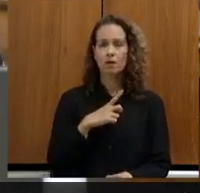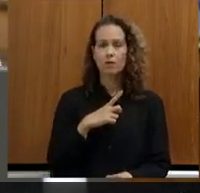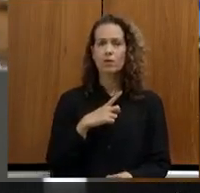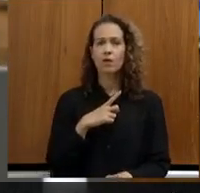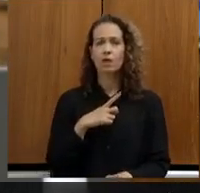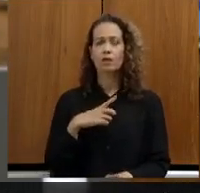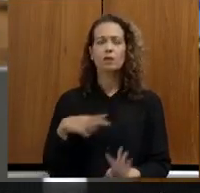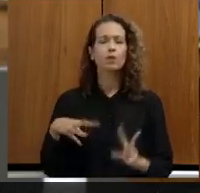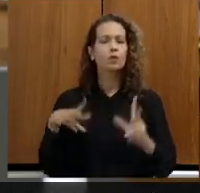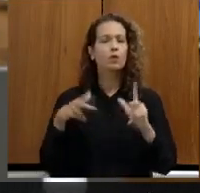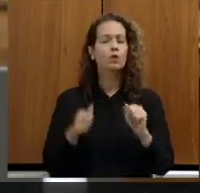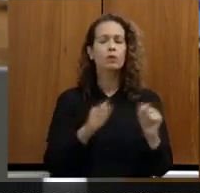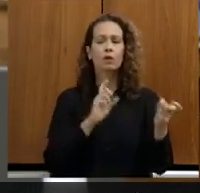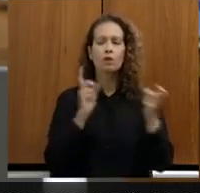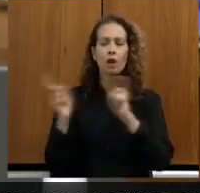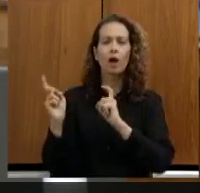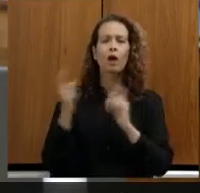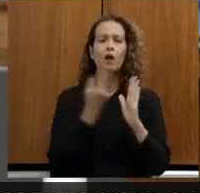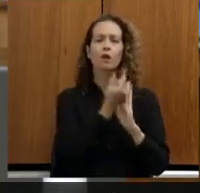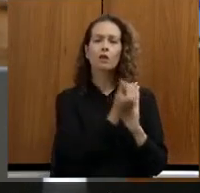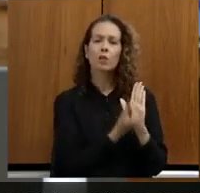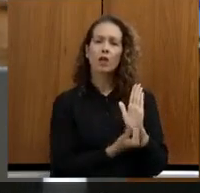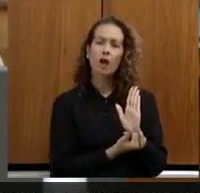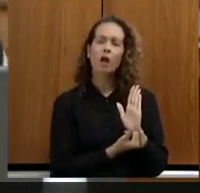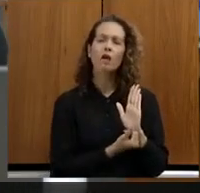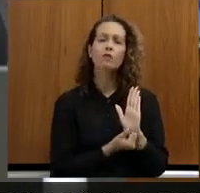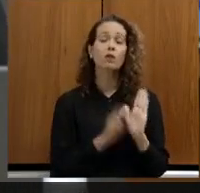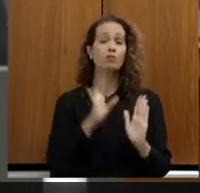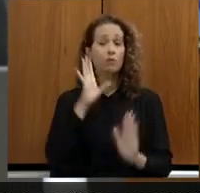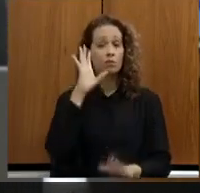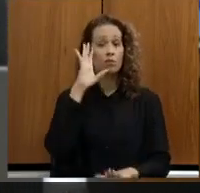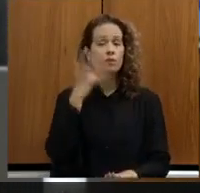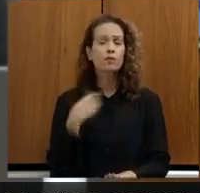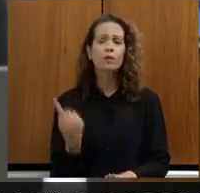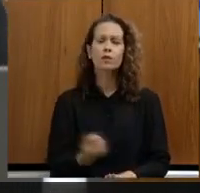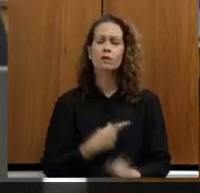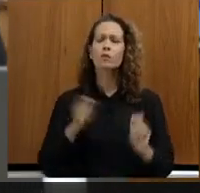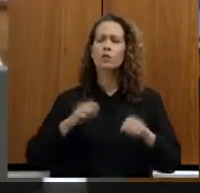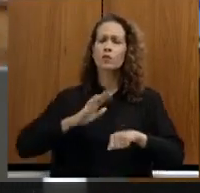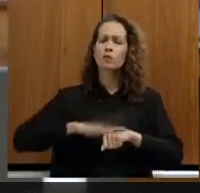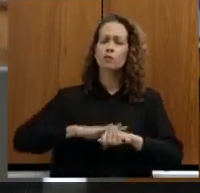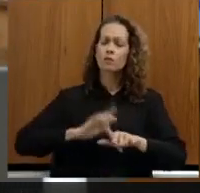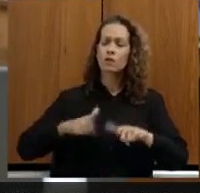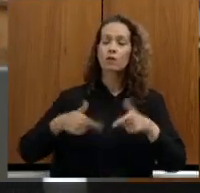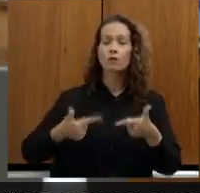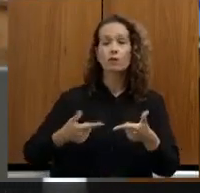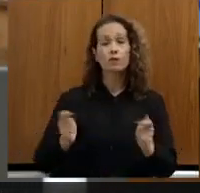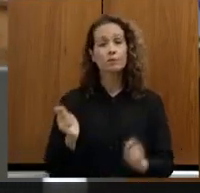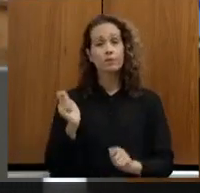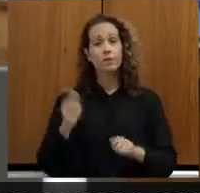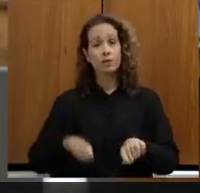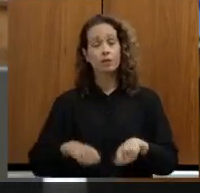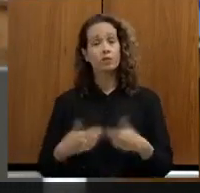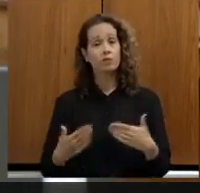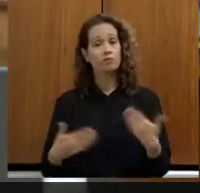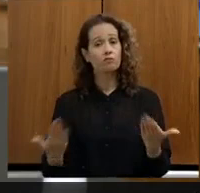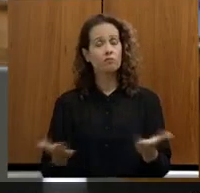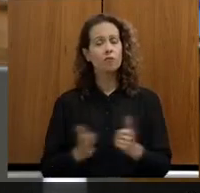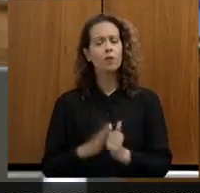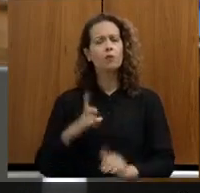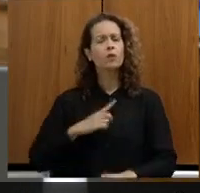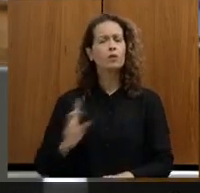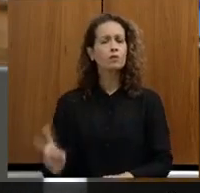os pleitos orçamentários atendidos para que a gente possa executar as nossas ações então há uma